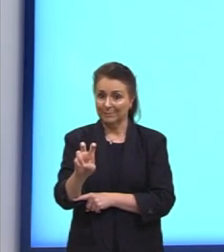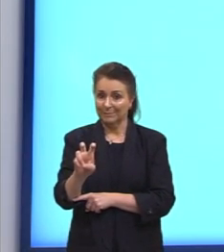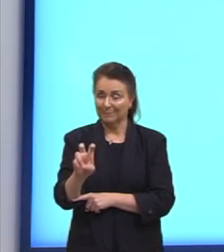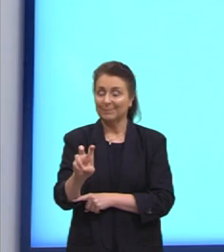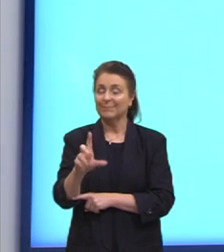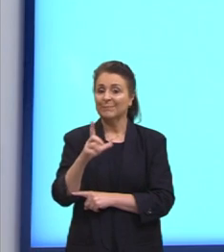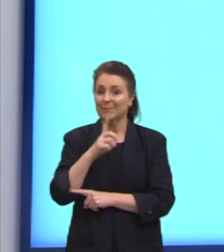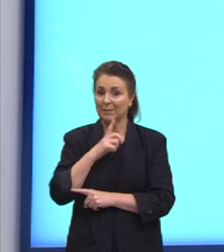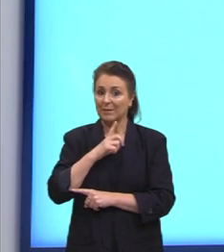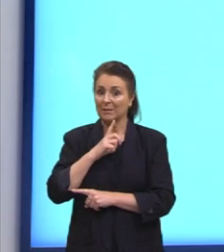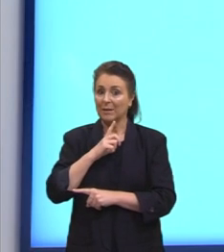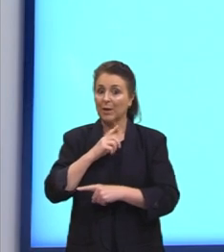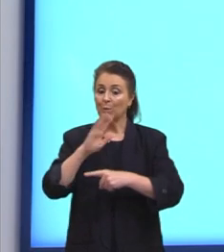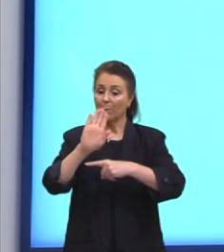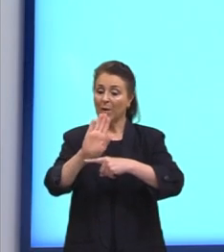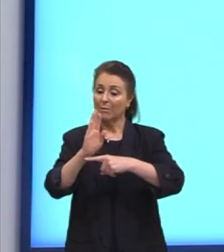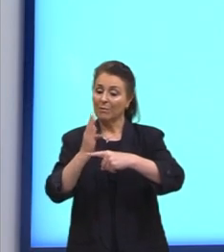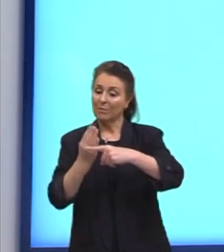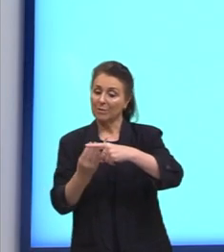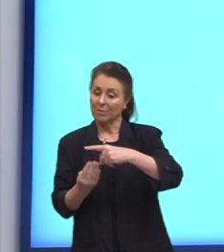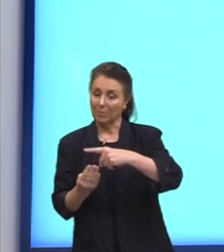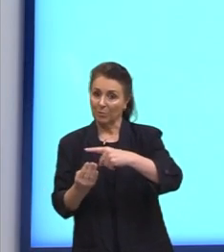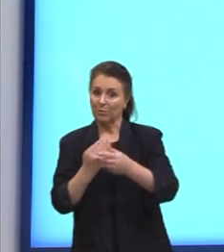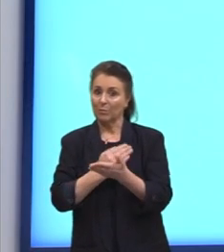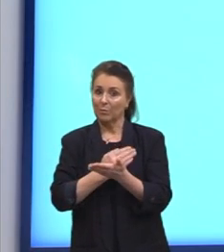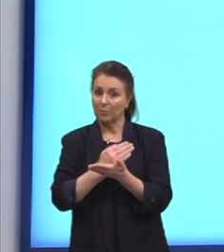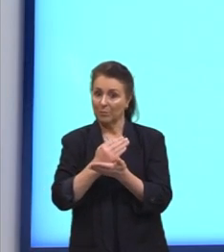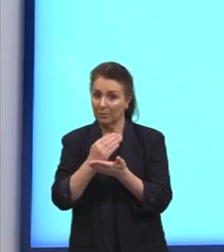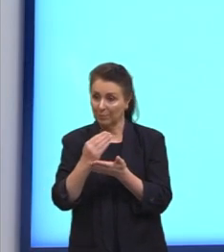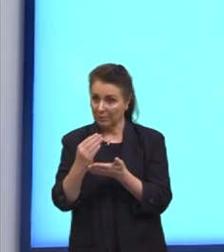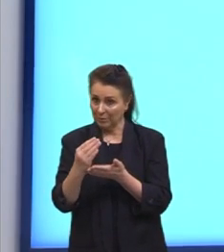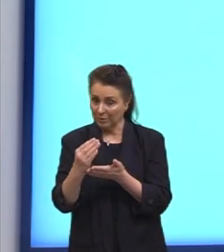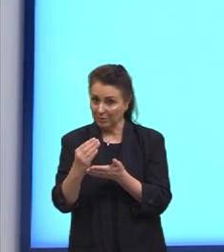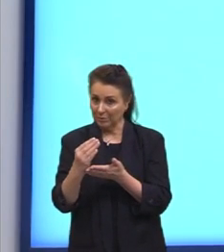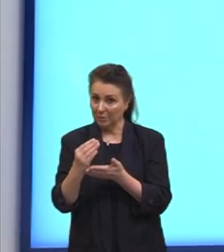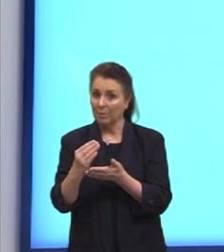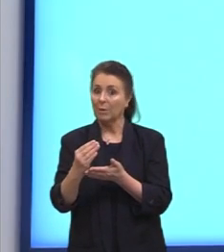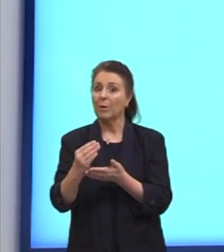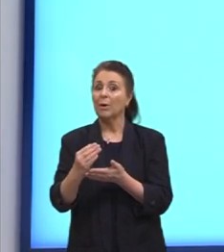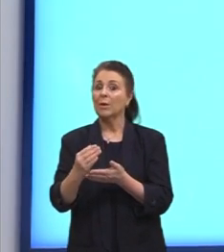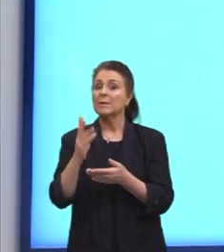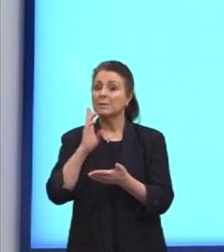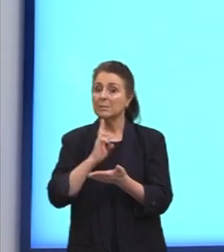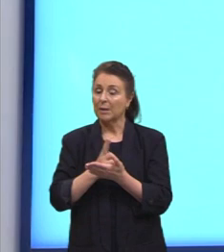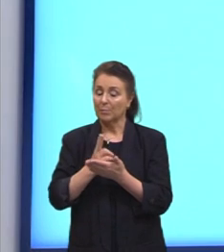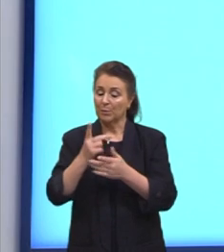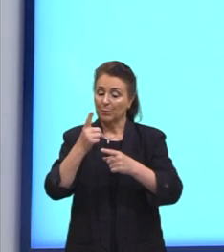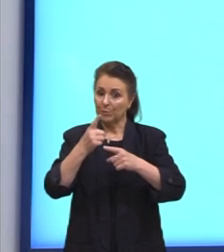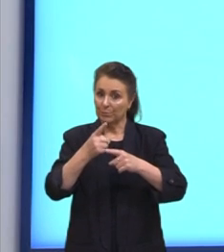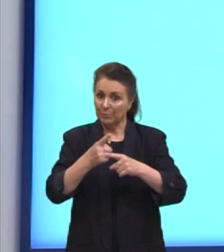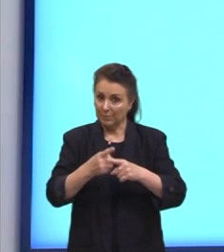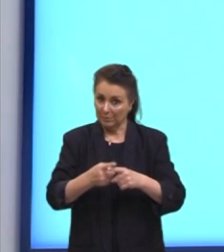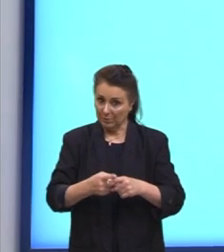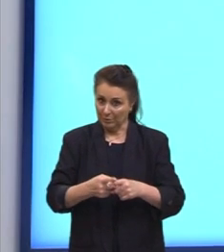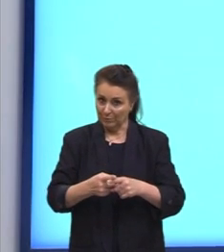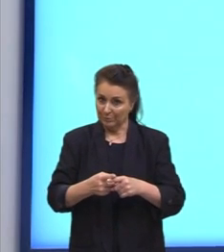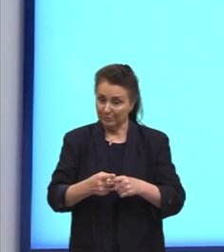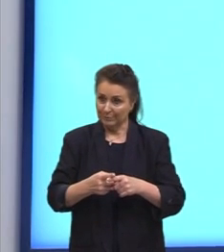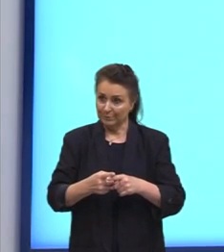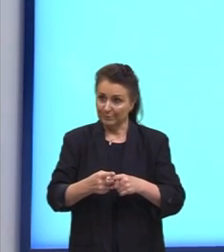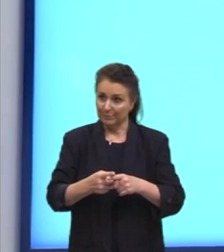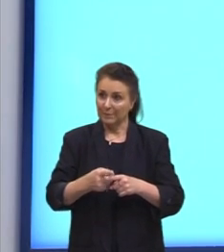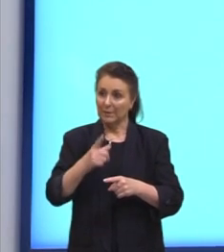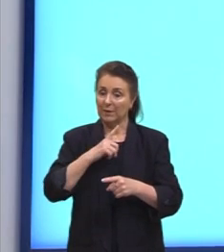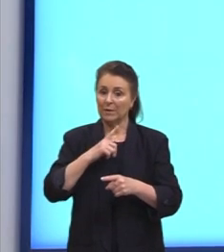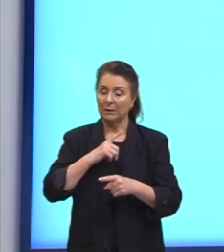nós temos uma fração, então a gente pode iniciar pelas multiplicações, para deixar mais simples, e aí